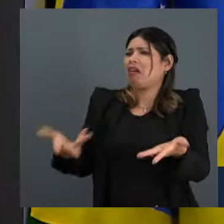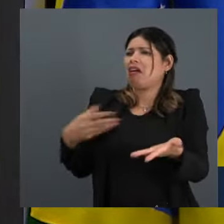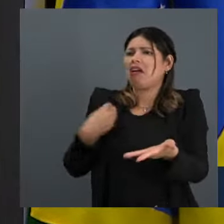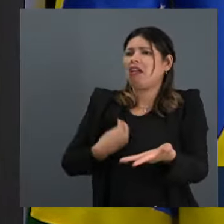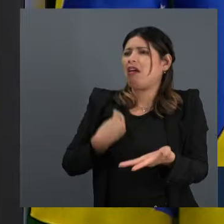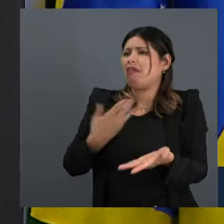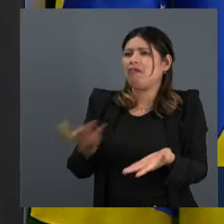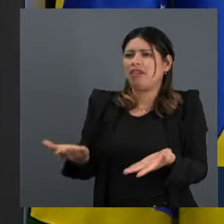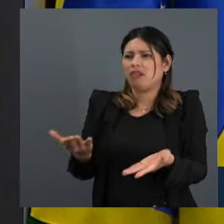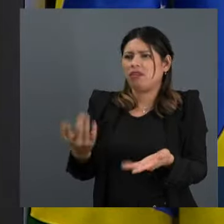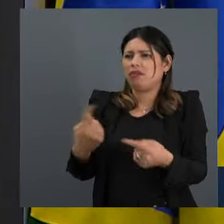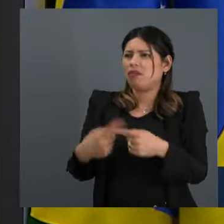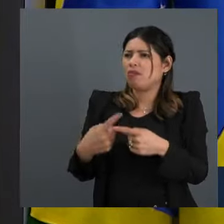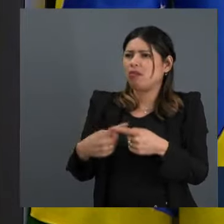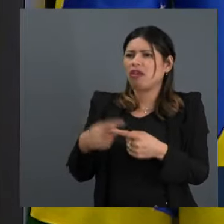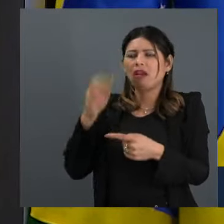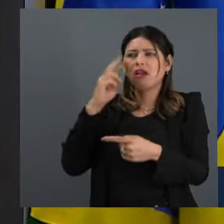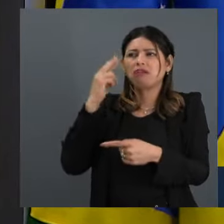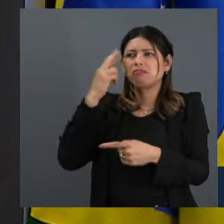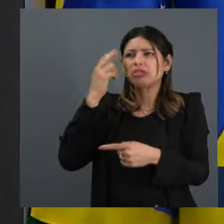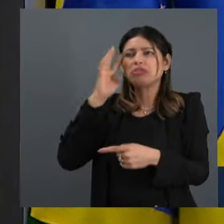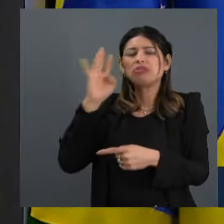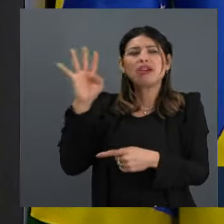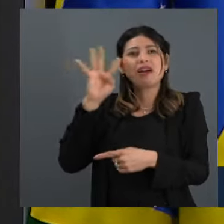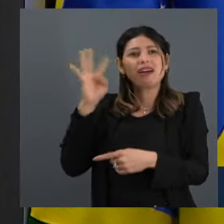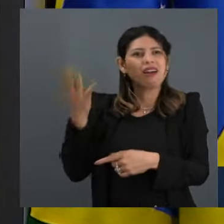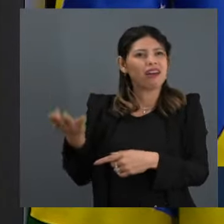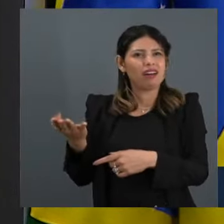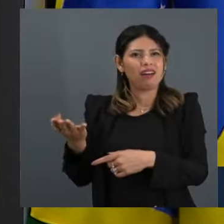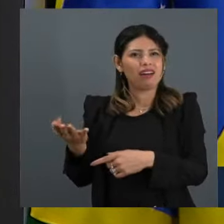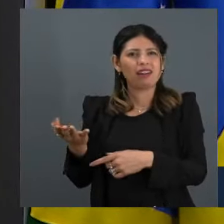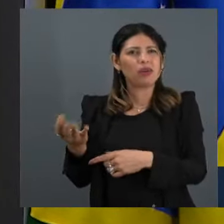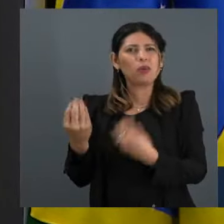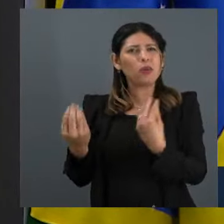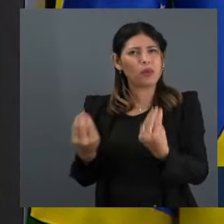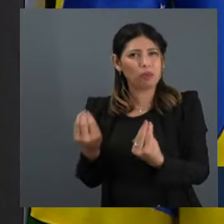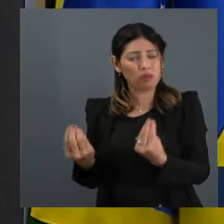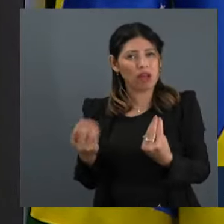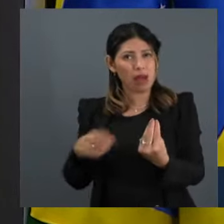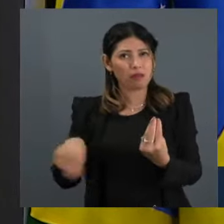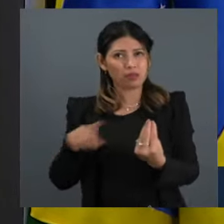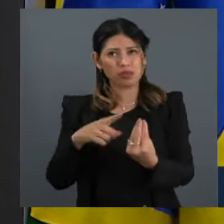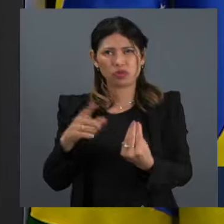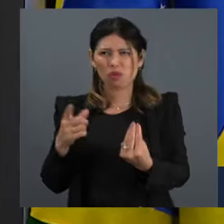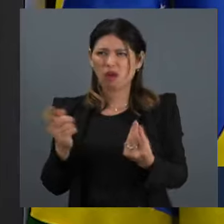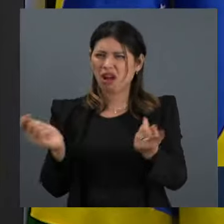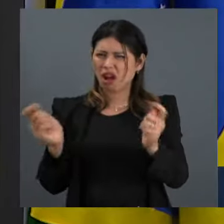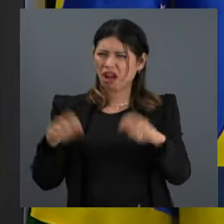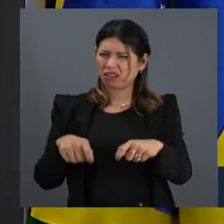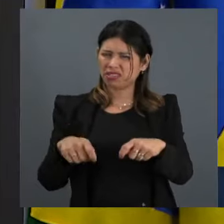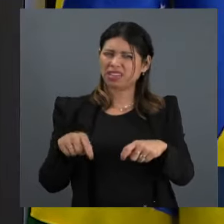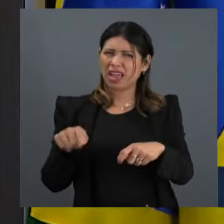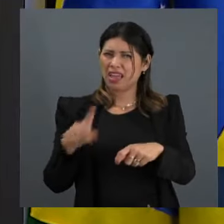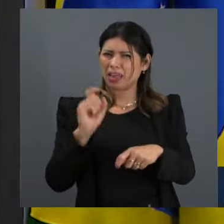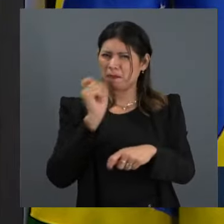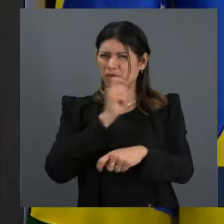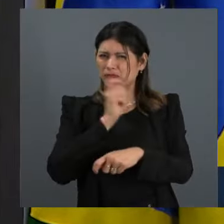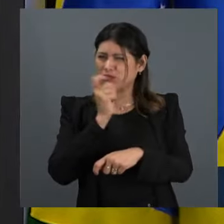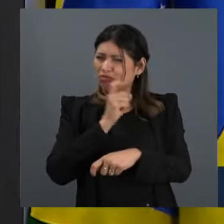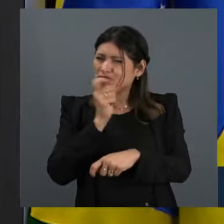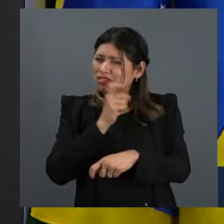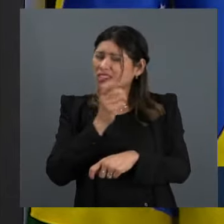que tenha um mínimo de bom senso e responsabilidade pode defender qualquer mentira, seja ela feita